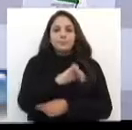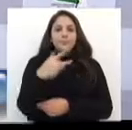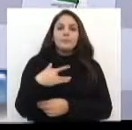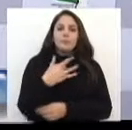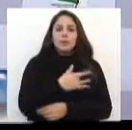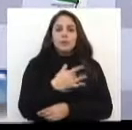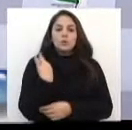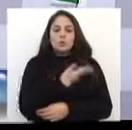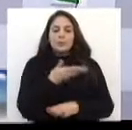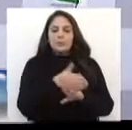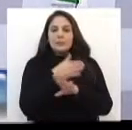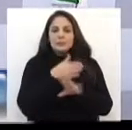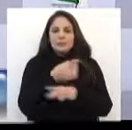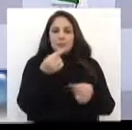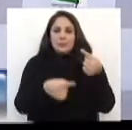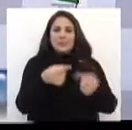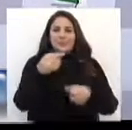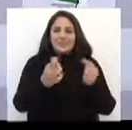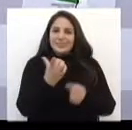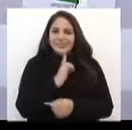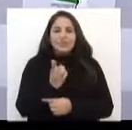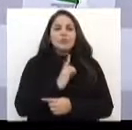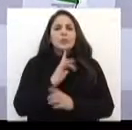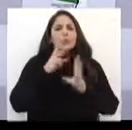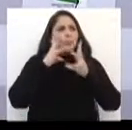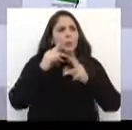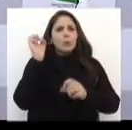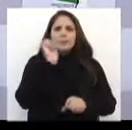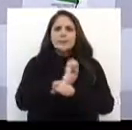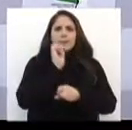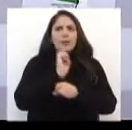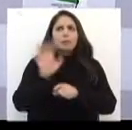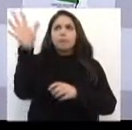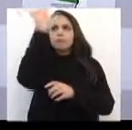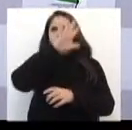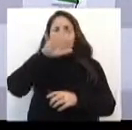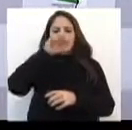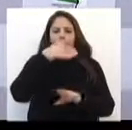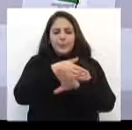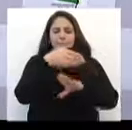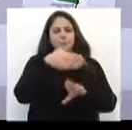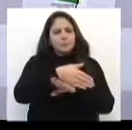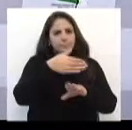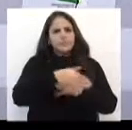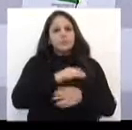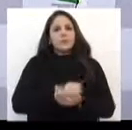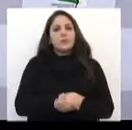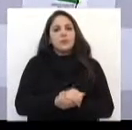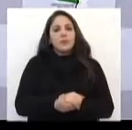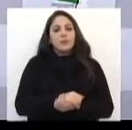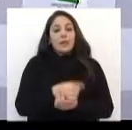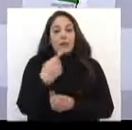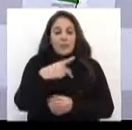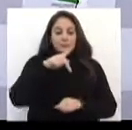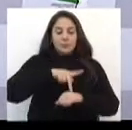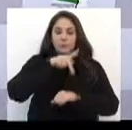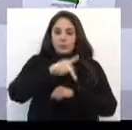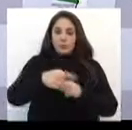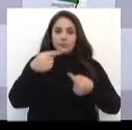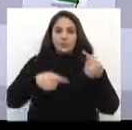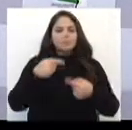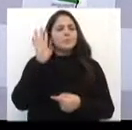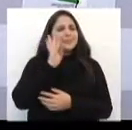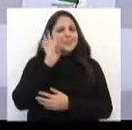nós participamos de um torneio desse, onde tinha todo o estado, estadual, né? Foi sediado aqui em Passo Fundo,